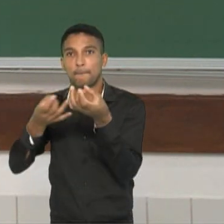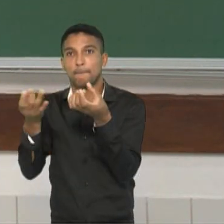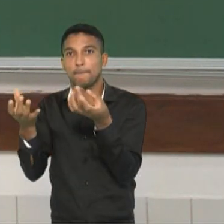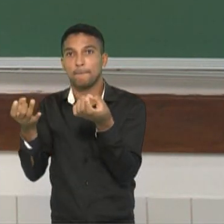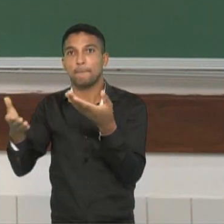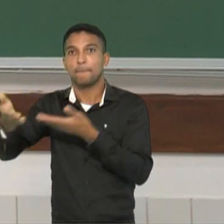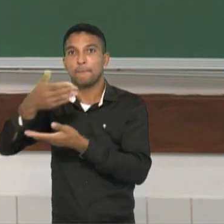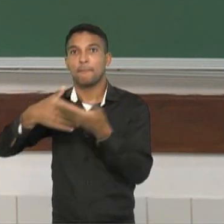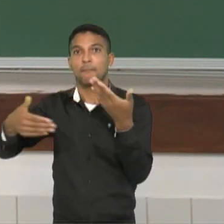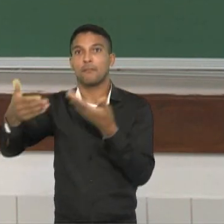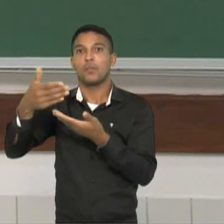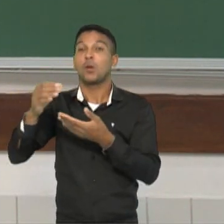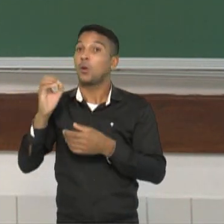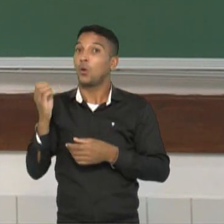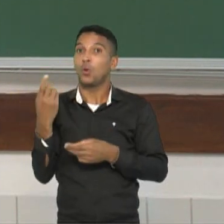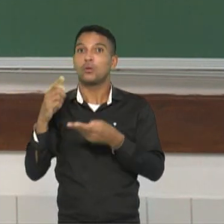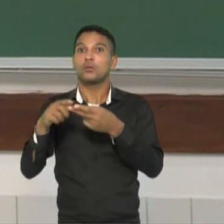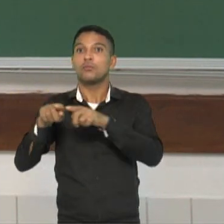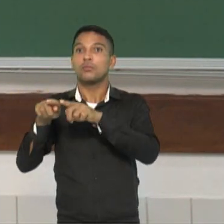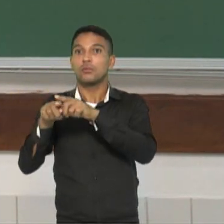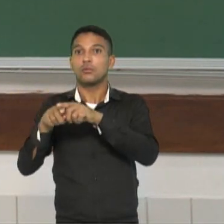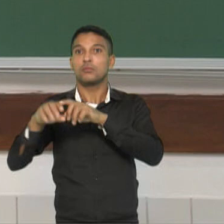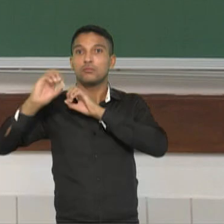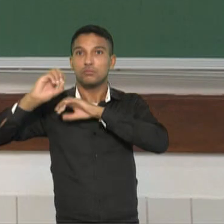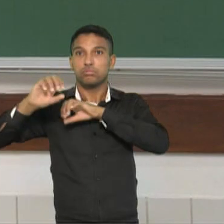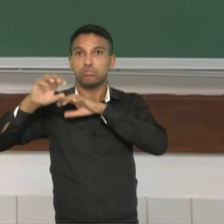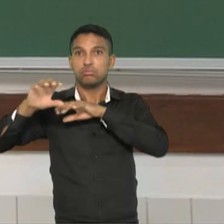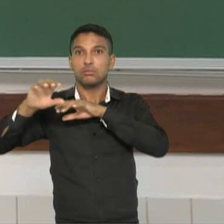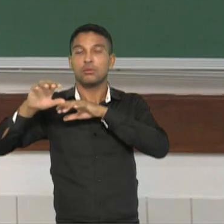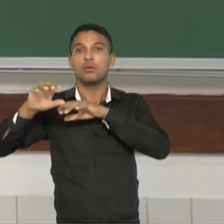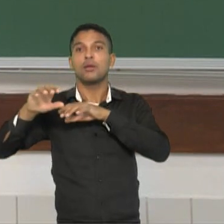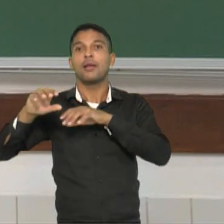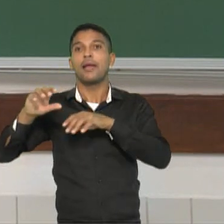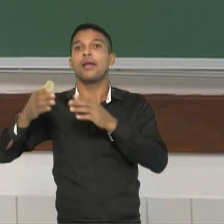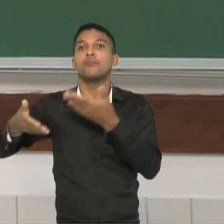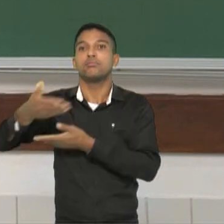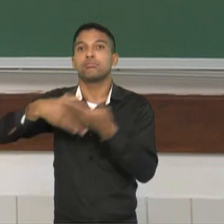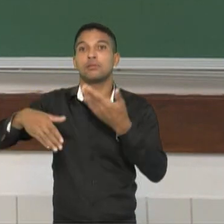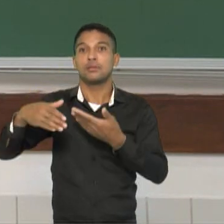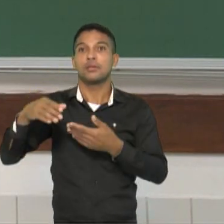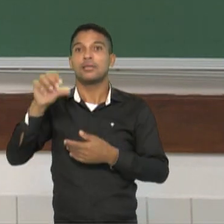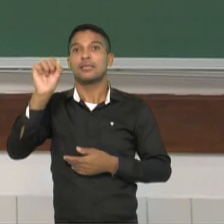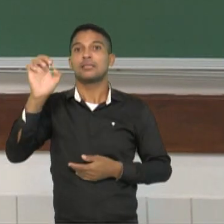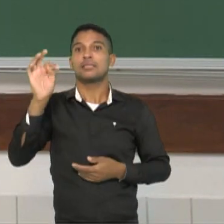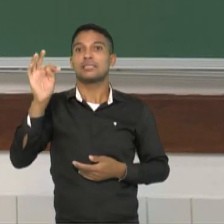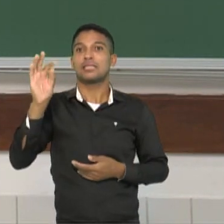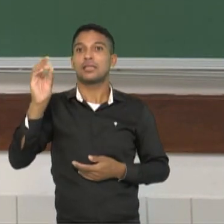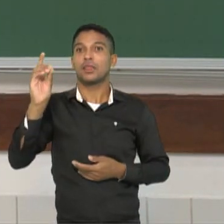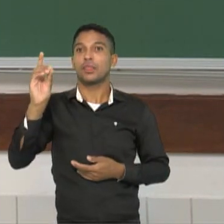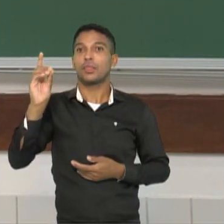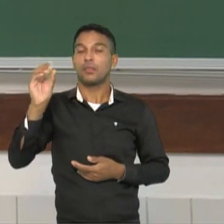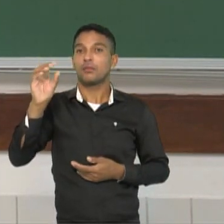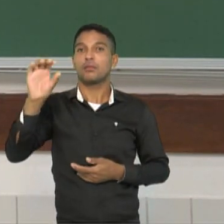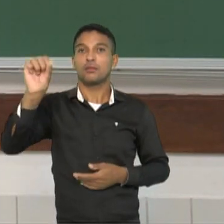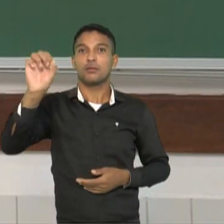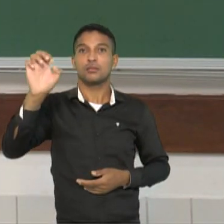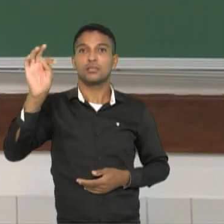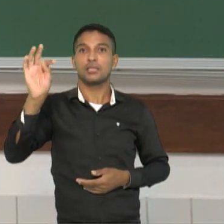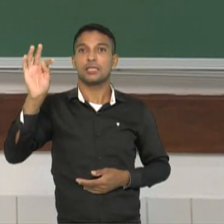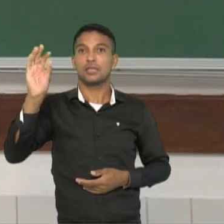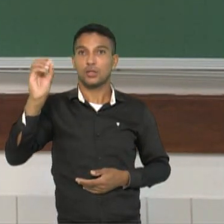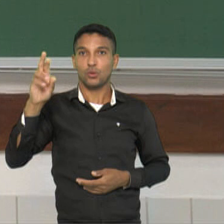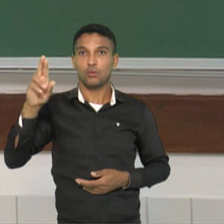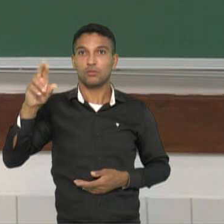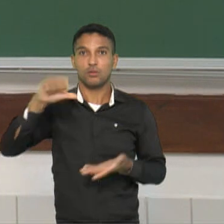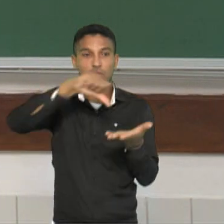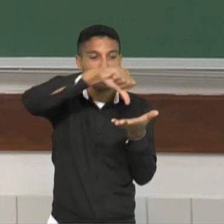mesmo a educação e outras atividades, elas estão relacionadas no setor terciário. Só que a indústria